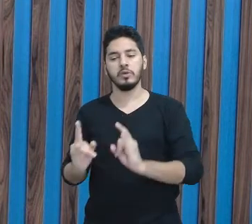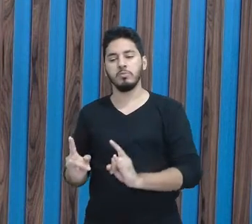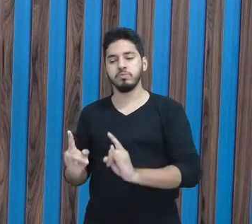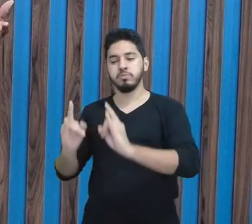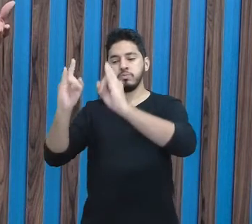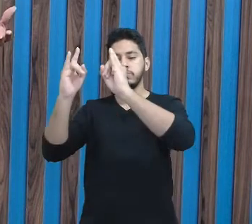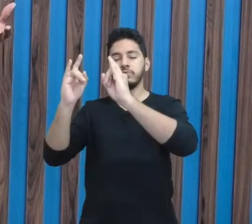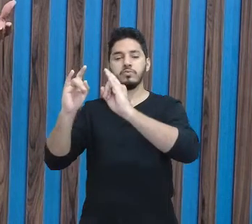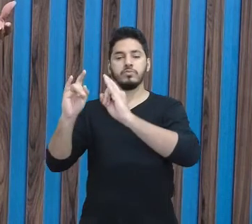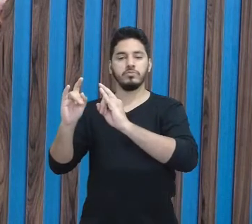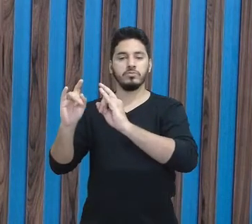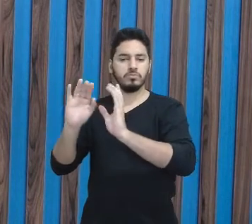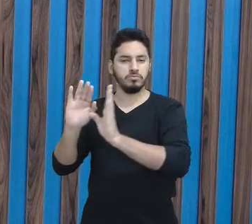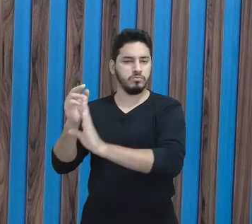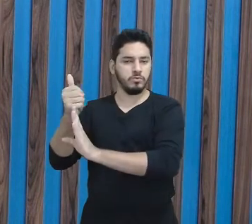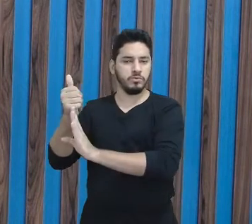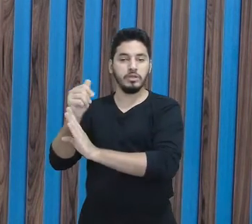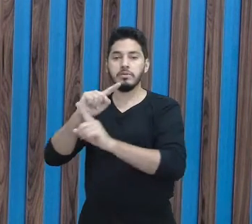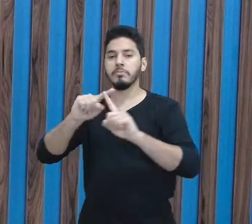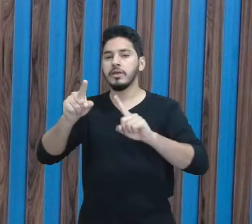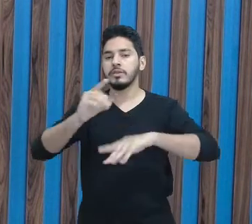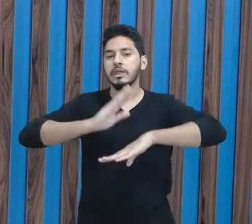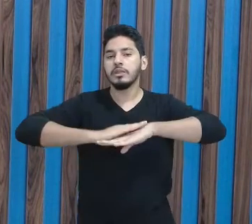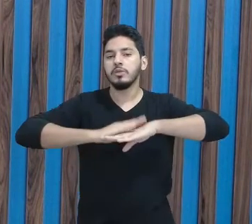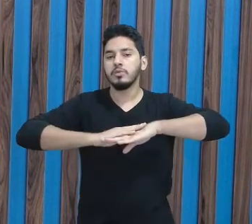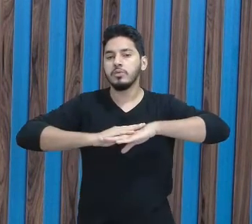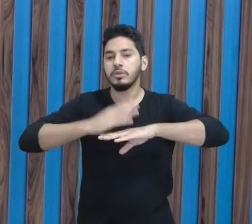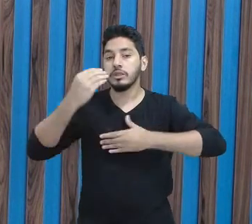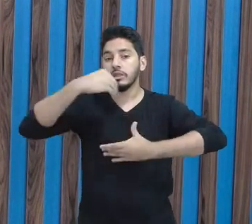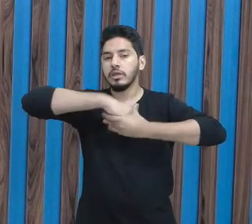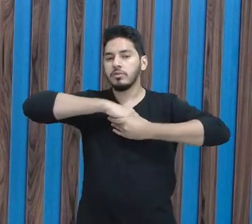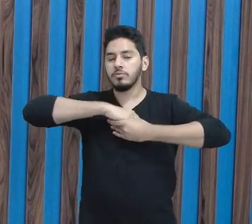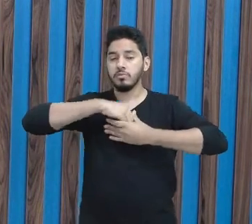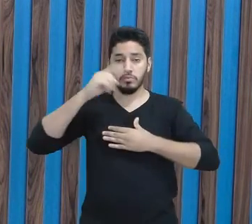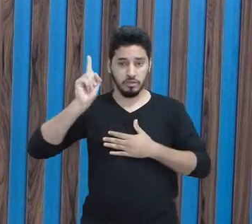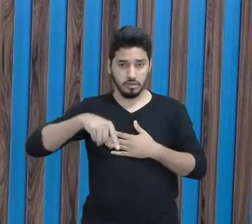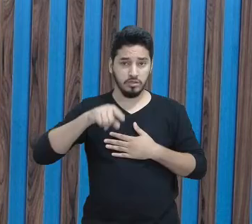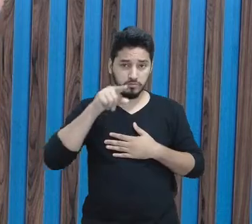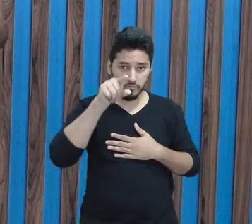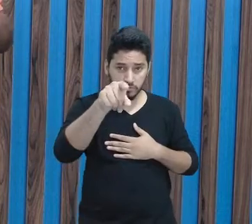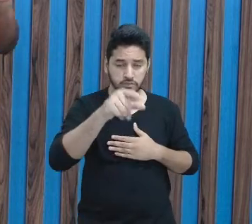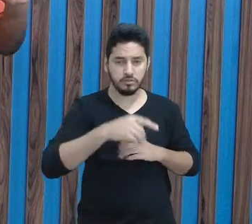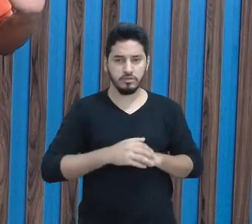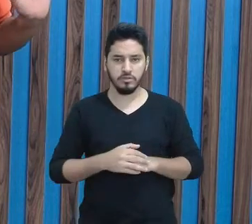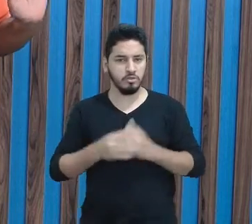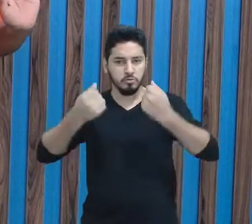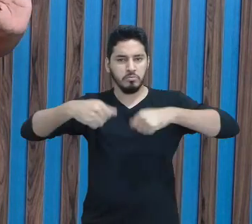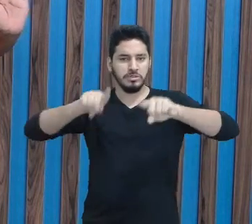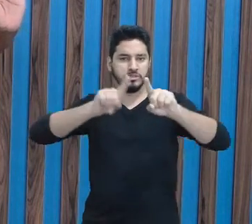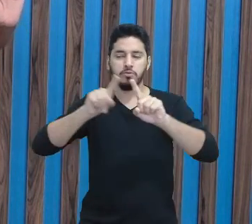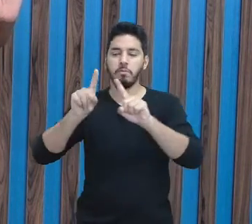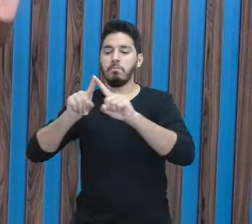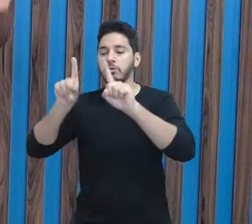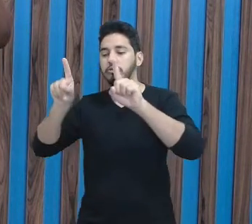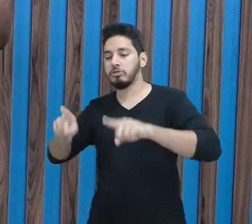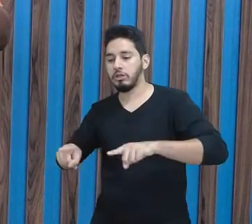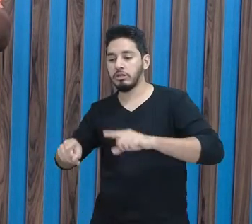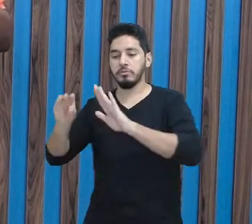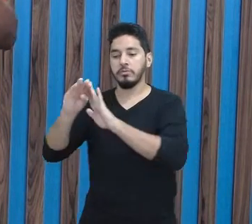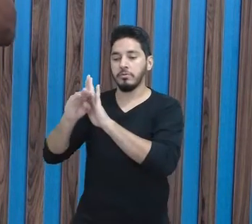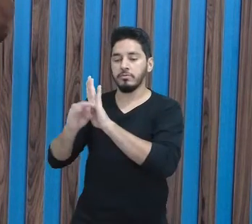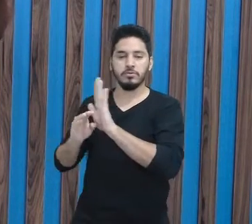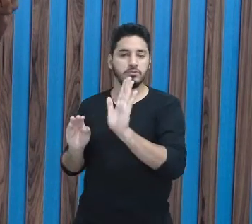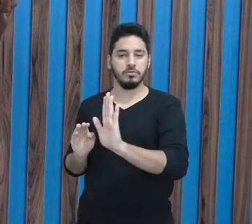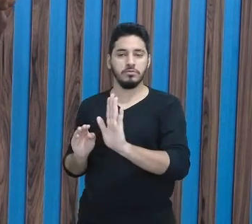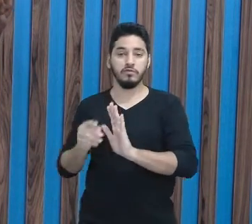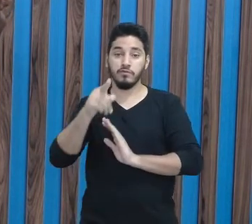mas e a atitudinal? A atitudinal é com você. Isso a gente consegue dar conta. Não precisa de nenhum projeto, precisa só entender